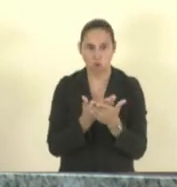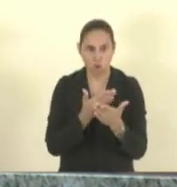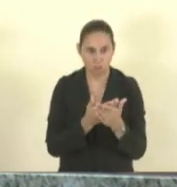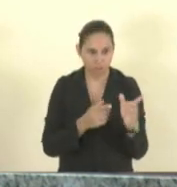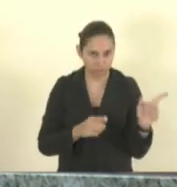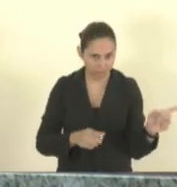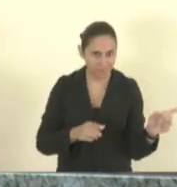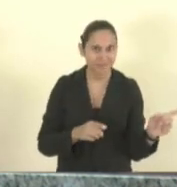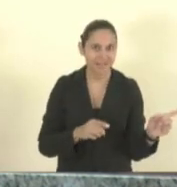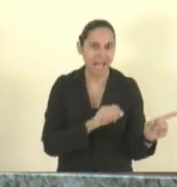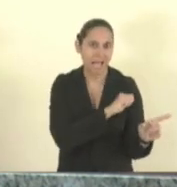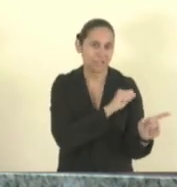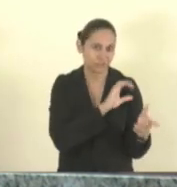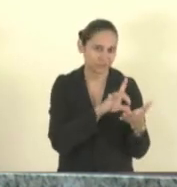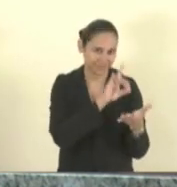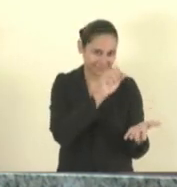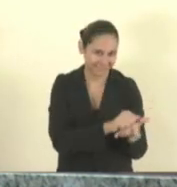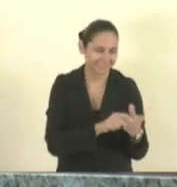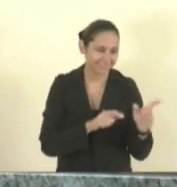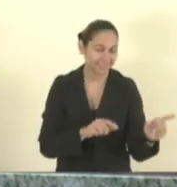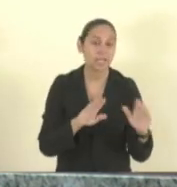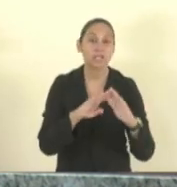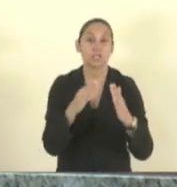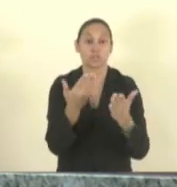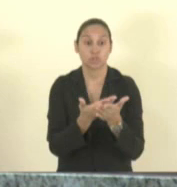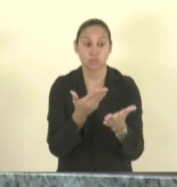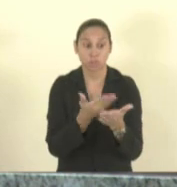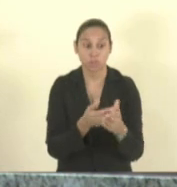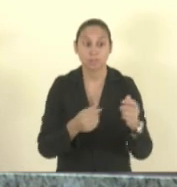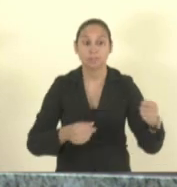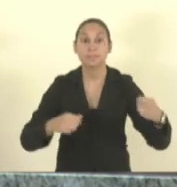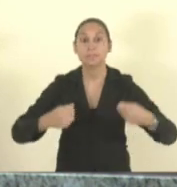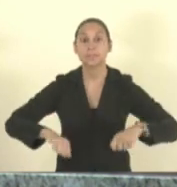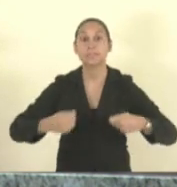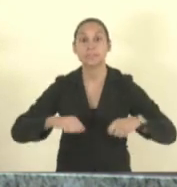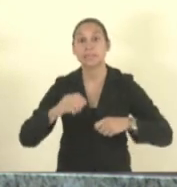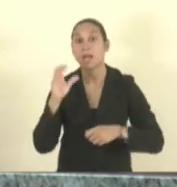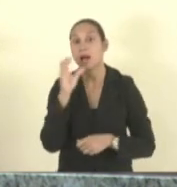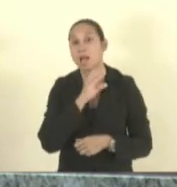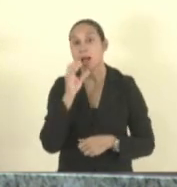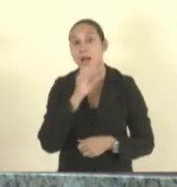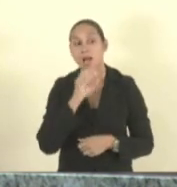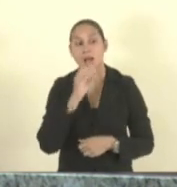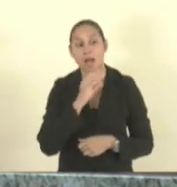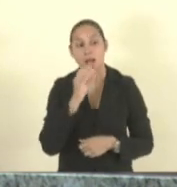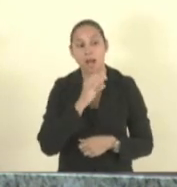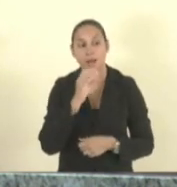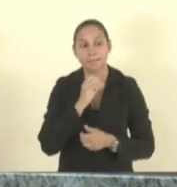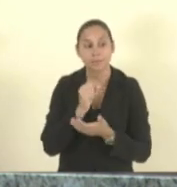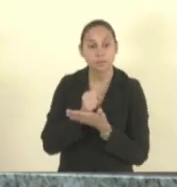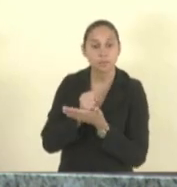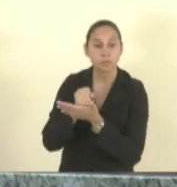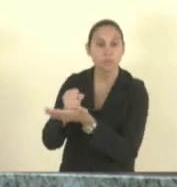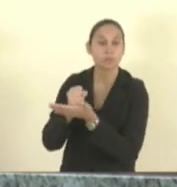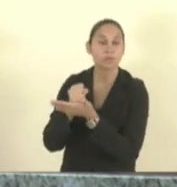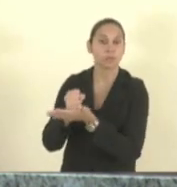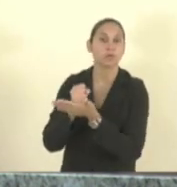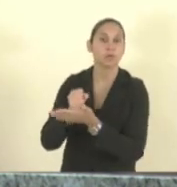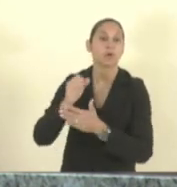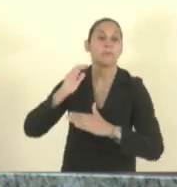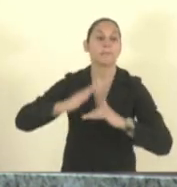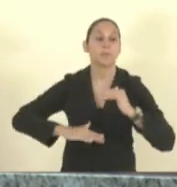está matriculado deverá providenciar um acompanhamento através de um